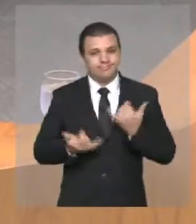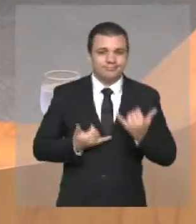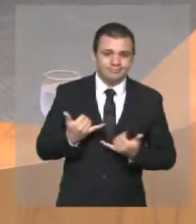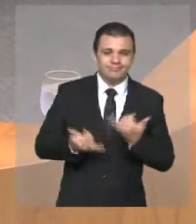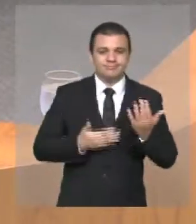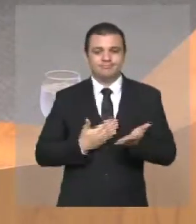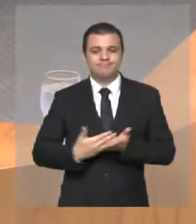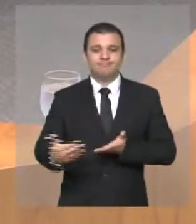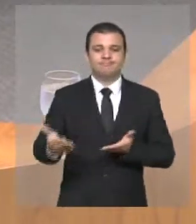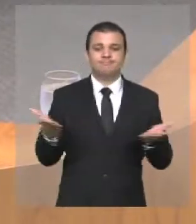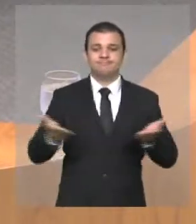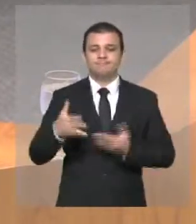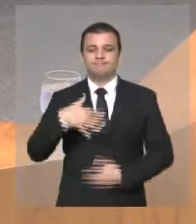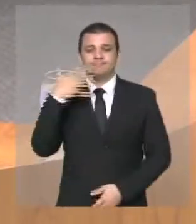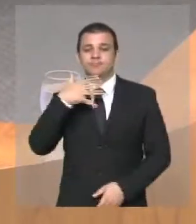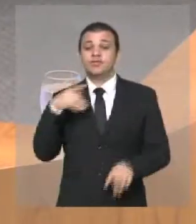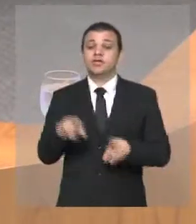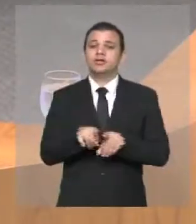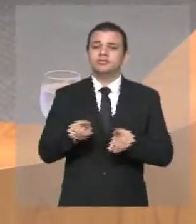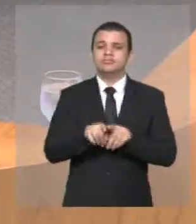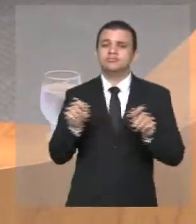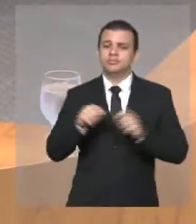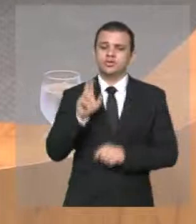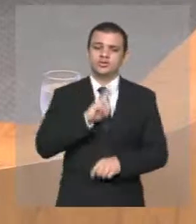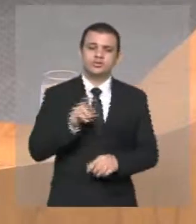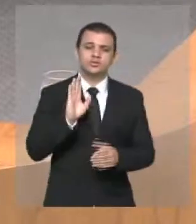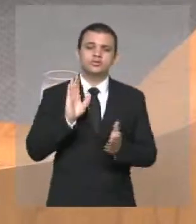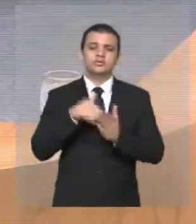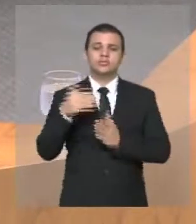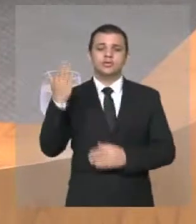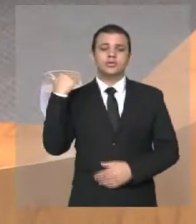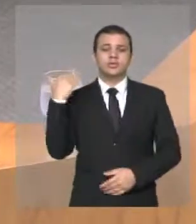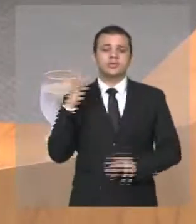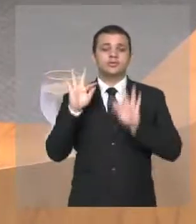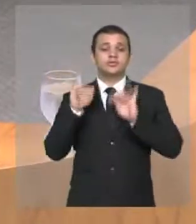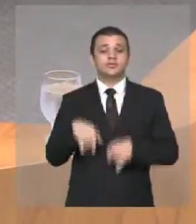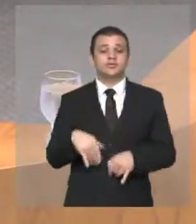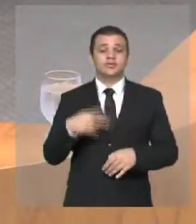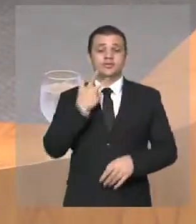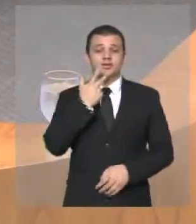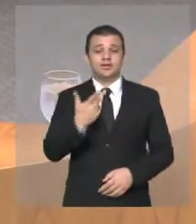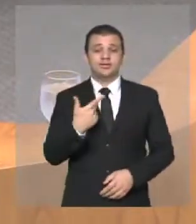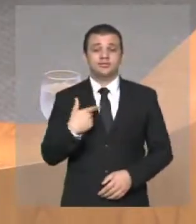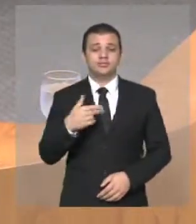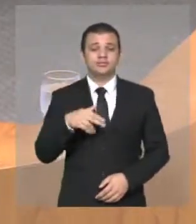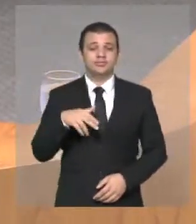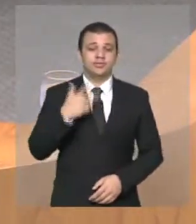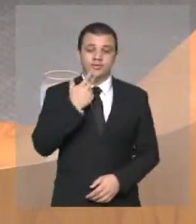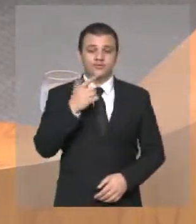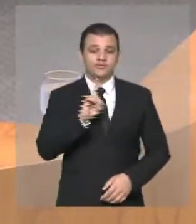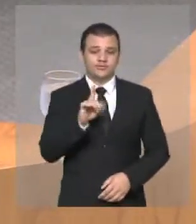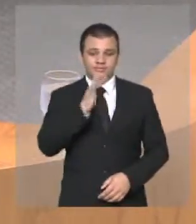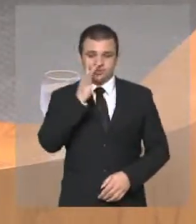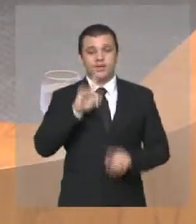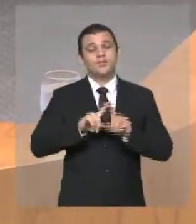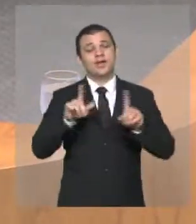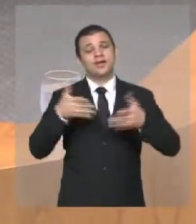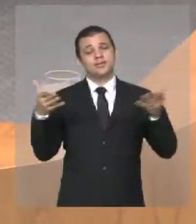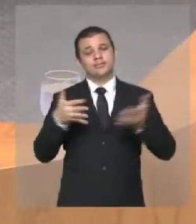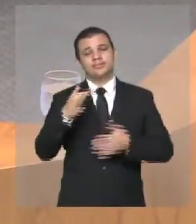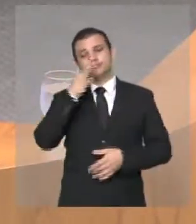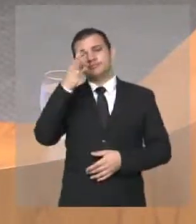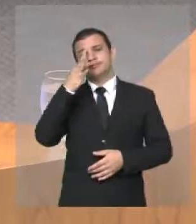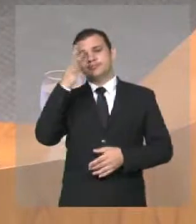pronunciamento, e eu podia até usar para o final, para dizer que eu não falei de flores, mas infelizmente eu não falarei de flores.